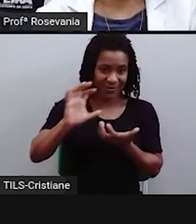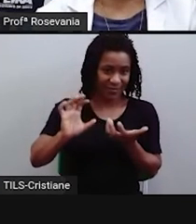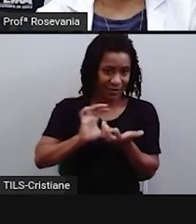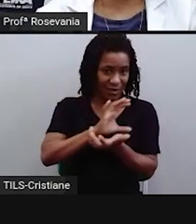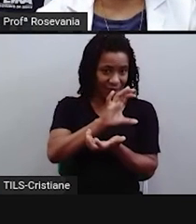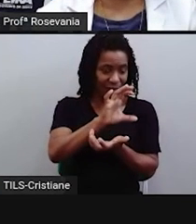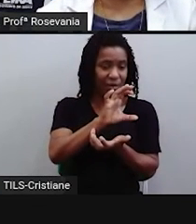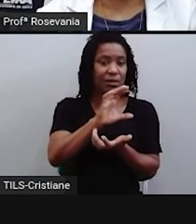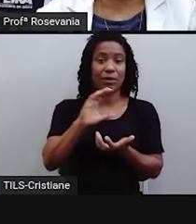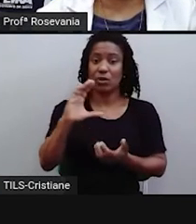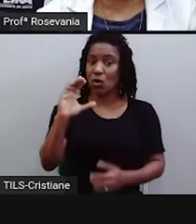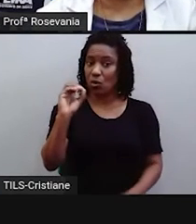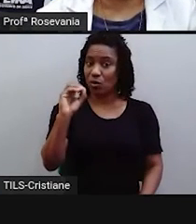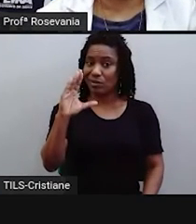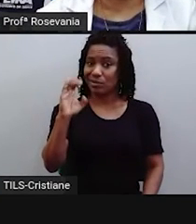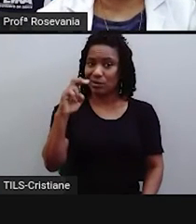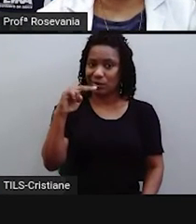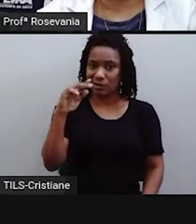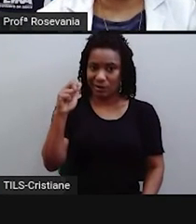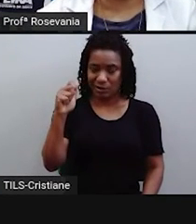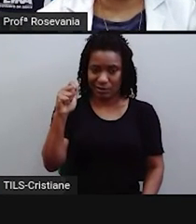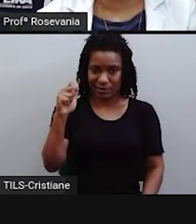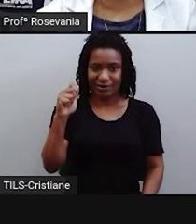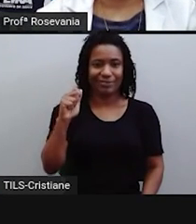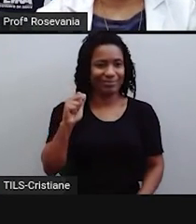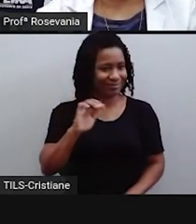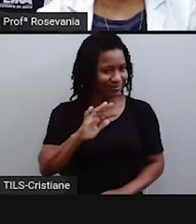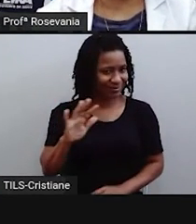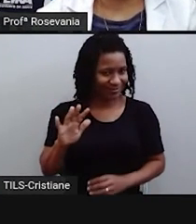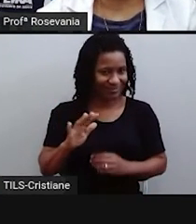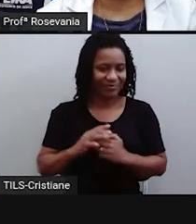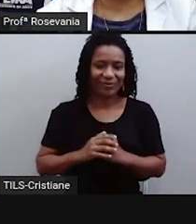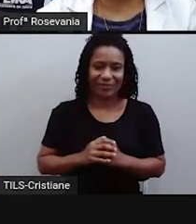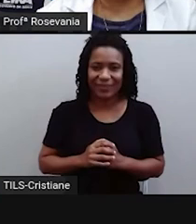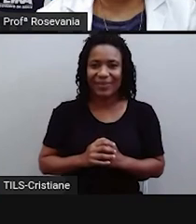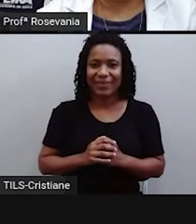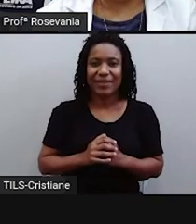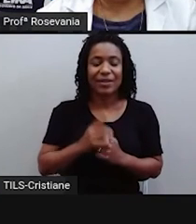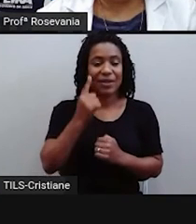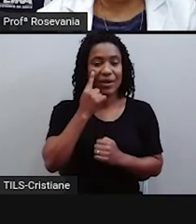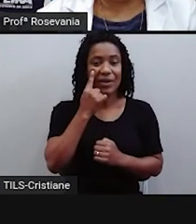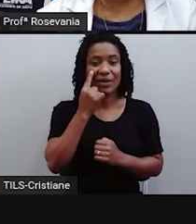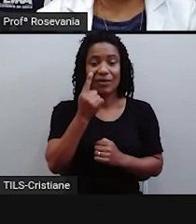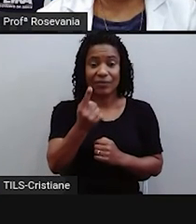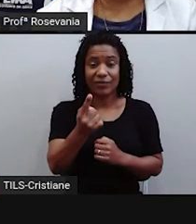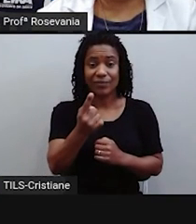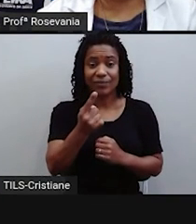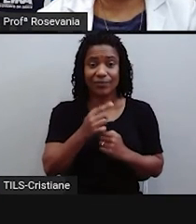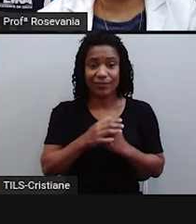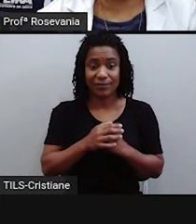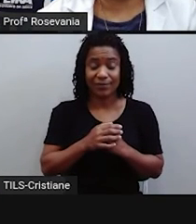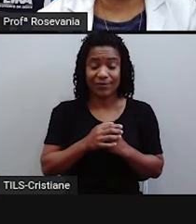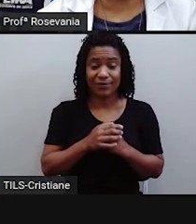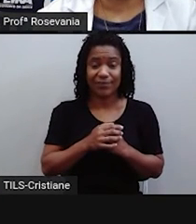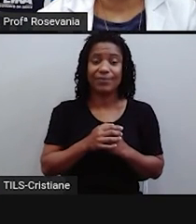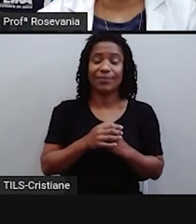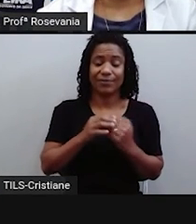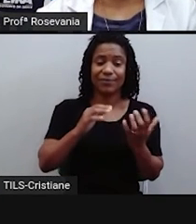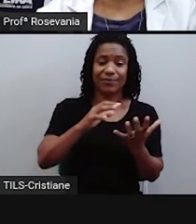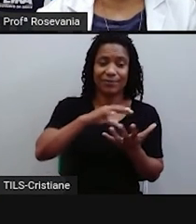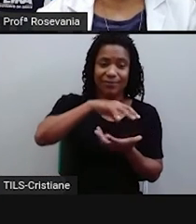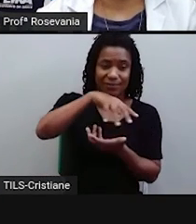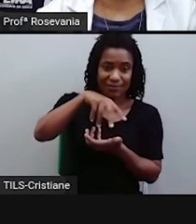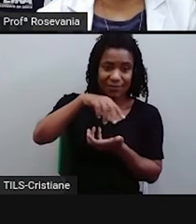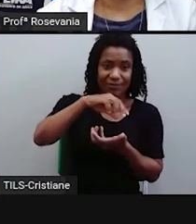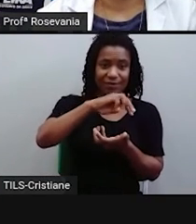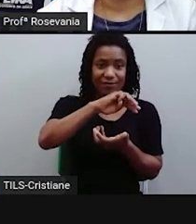E aí o que eu vou observar? De acordo, né, com as linhas, eu vou ter aqui o meridiano de Doenuíte